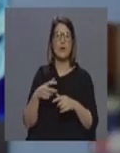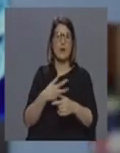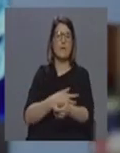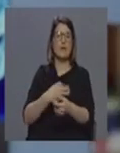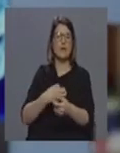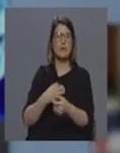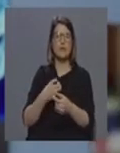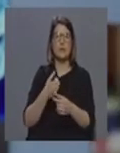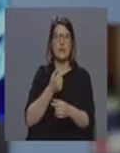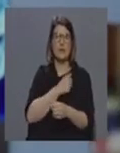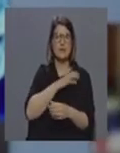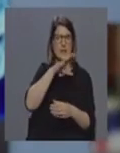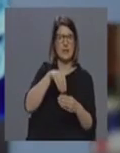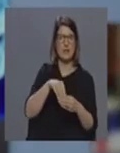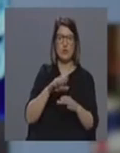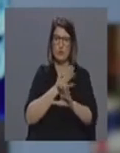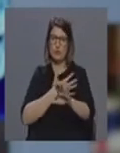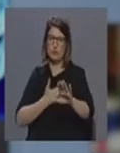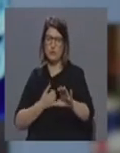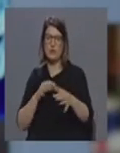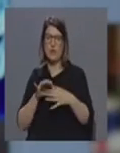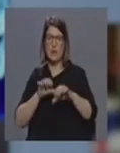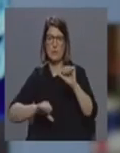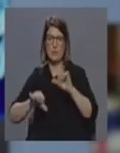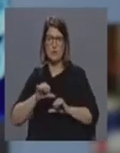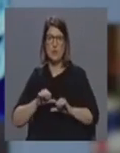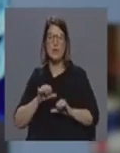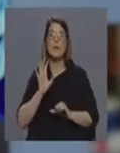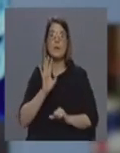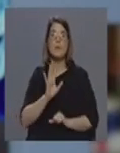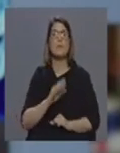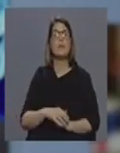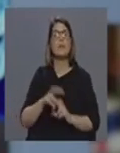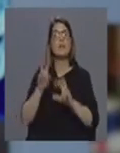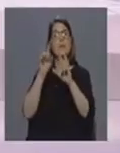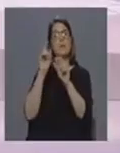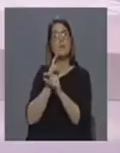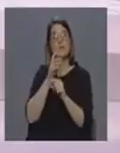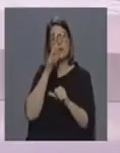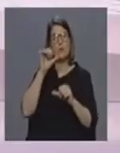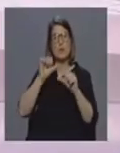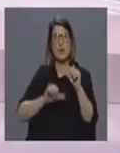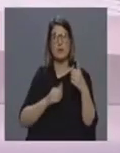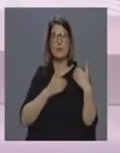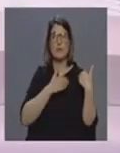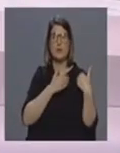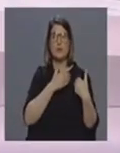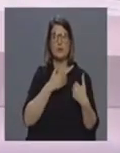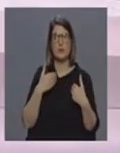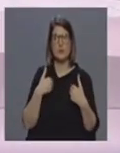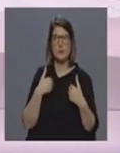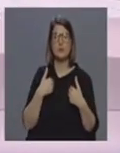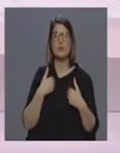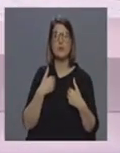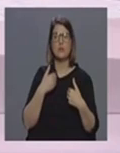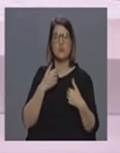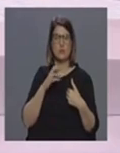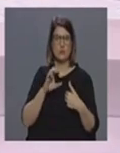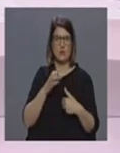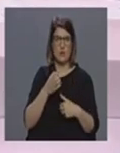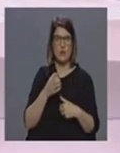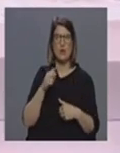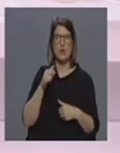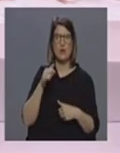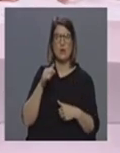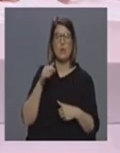amostra já vamos falar da questão dos laboratórios da recolha das amostras ainda pegando no comunicado da autoridade de saúde regional que saiu hoje em